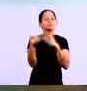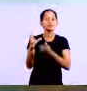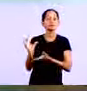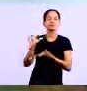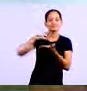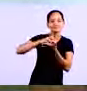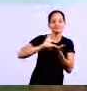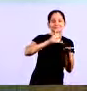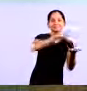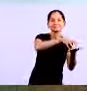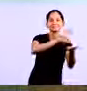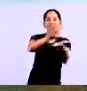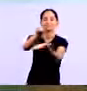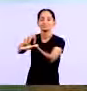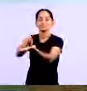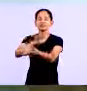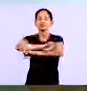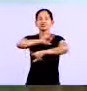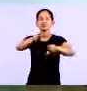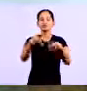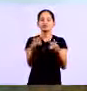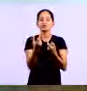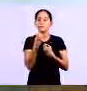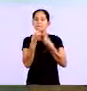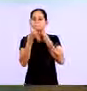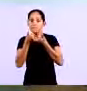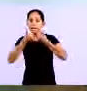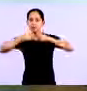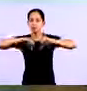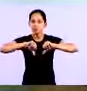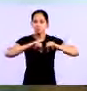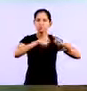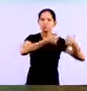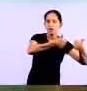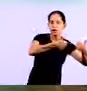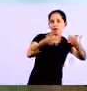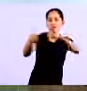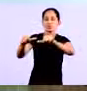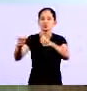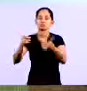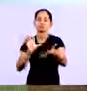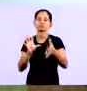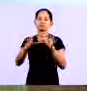esse funcionamento, dizem quando está funcionando bem, quando não está, como deve ser.